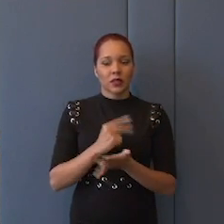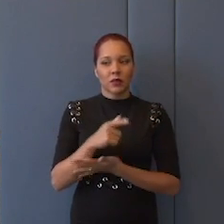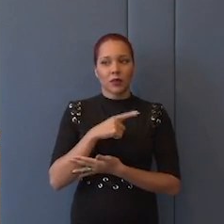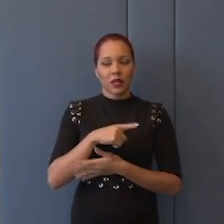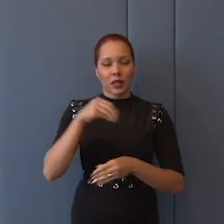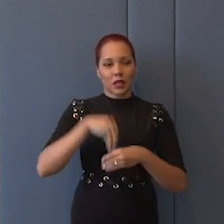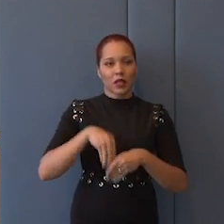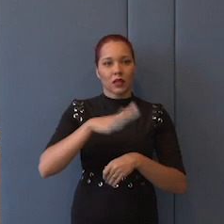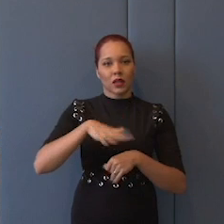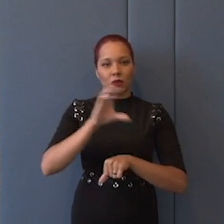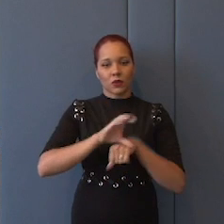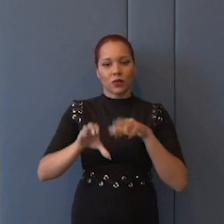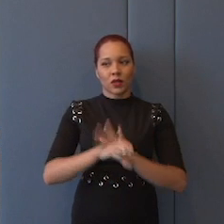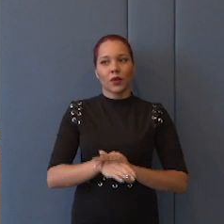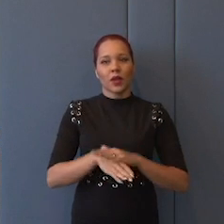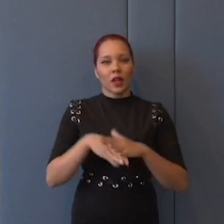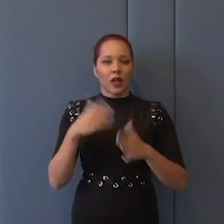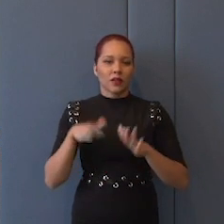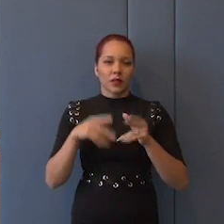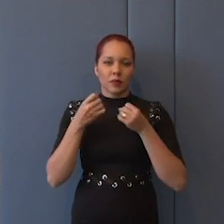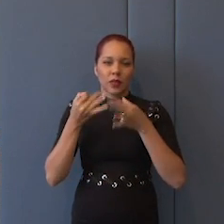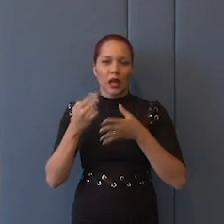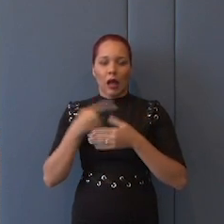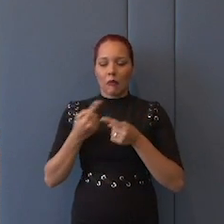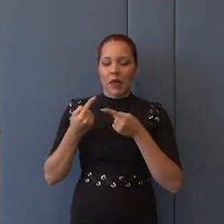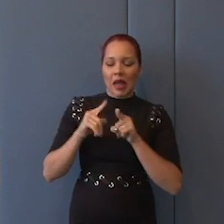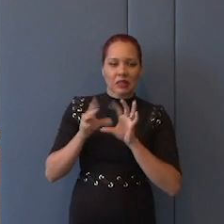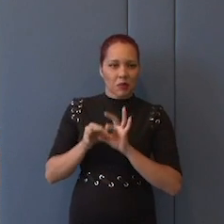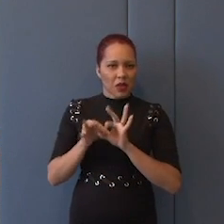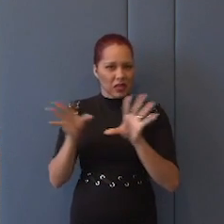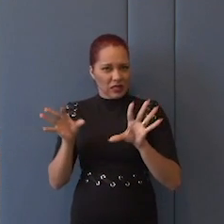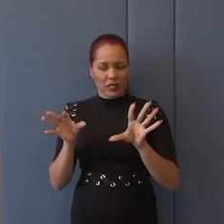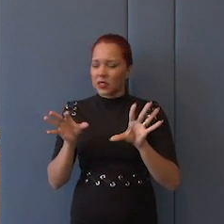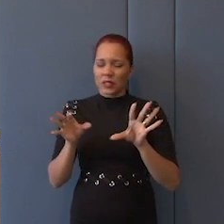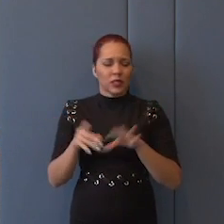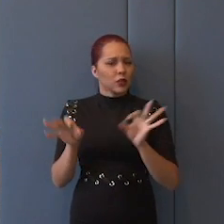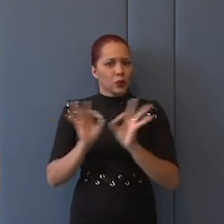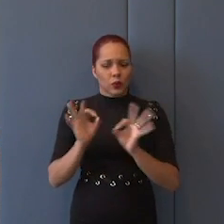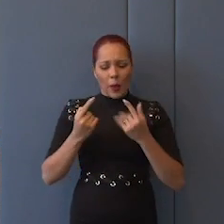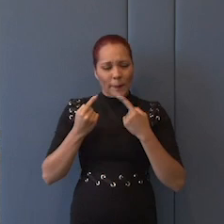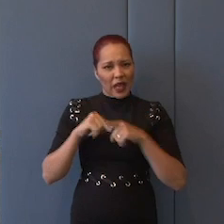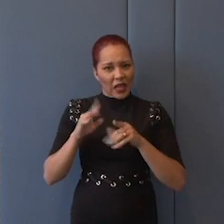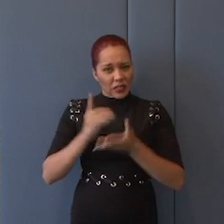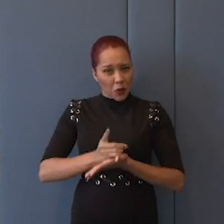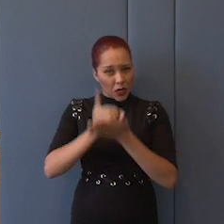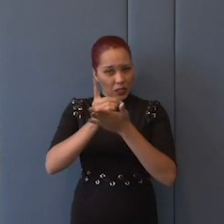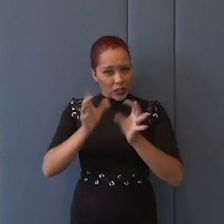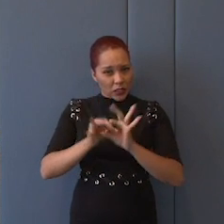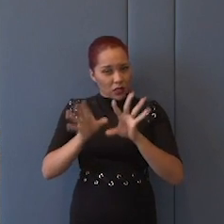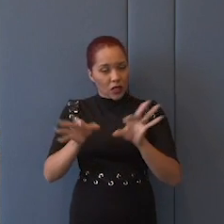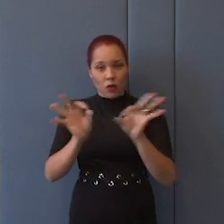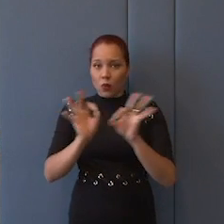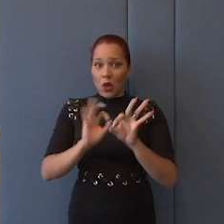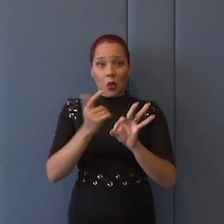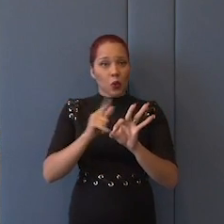quadro constitucional. Isso às vezes, ah, ameaça para a democracia, de jeito nenhum, de jeito nenhum, não existe nenhum elemento do